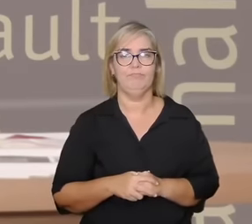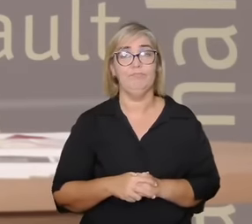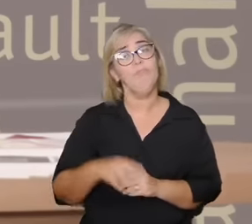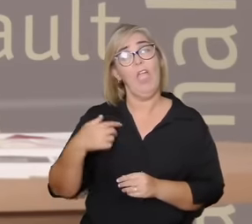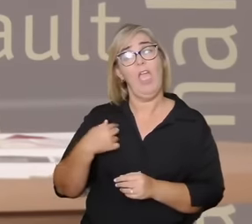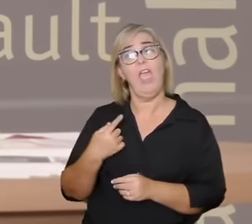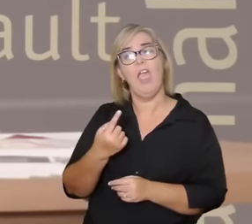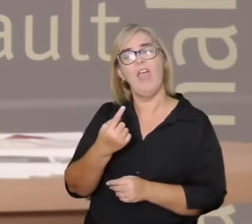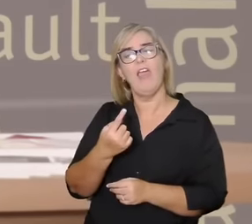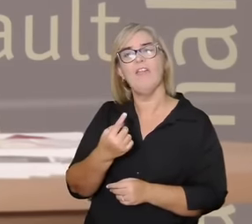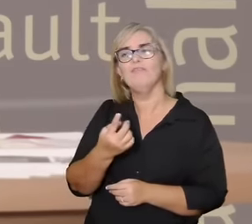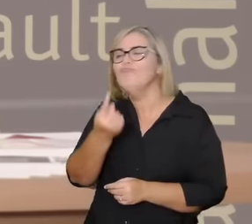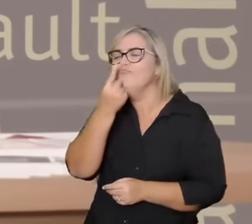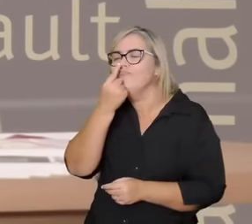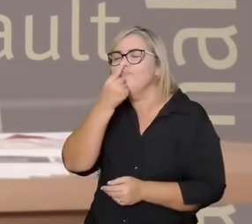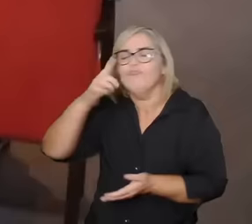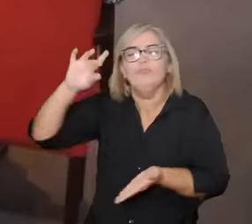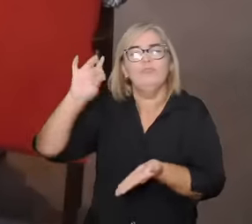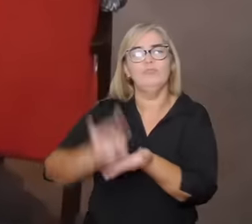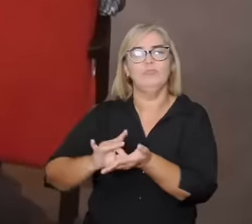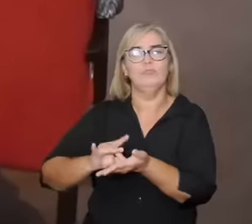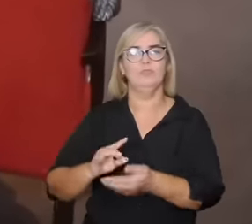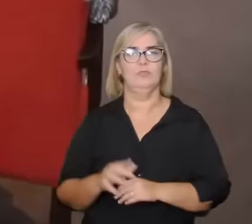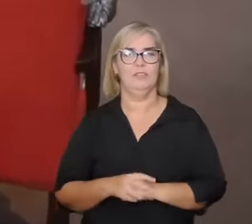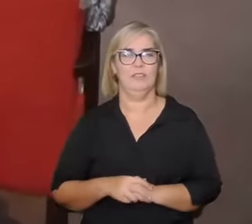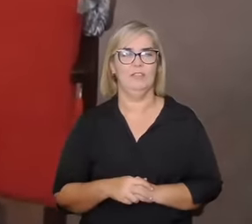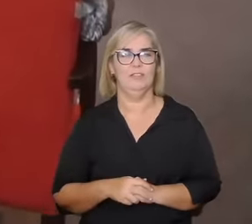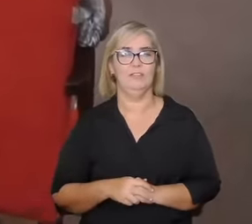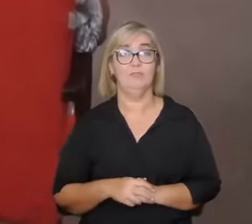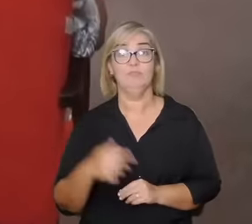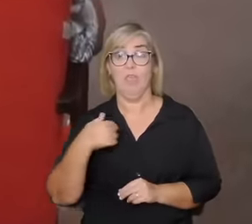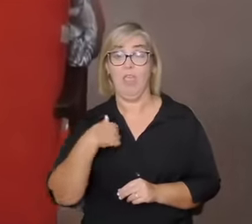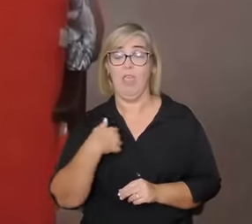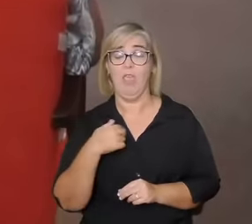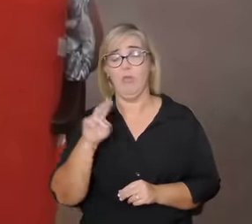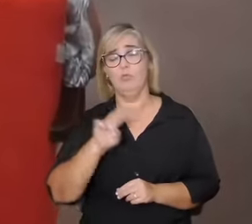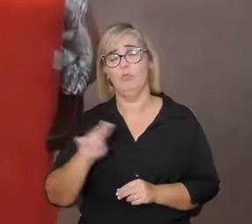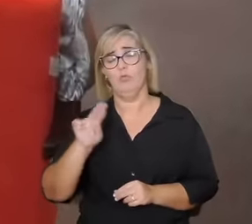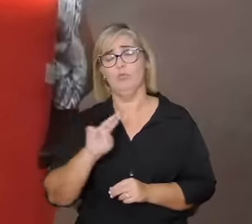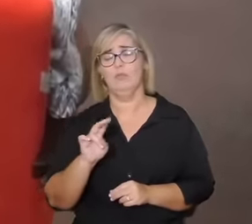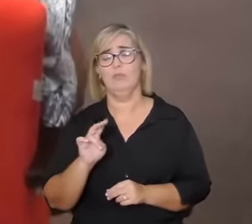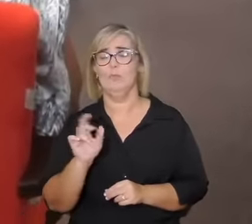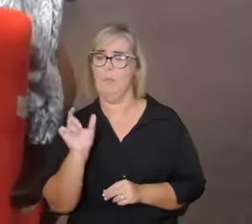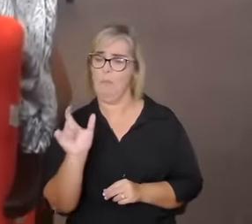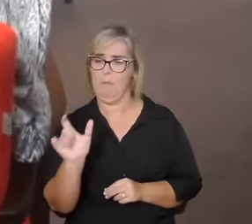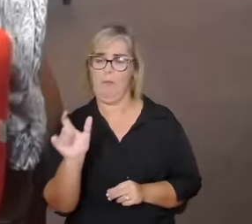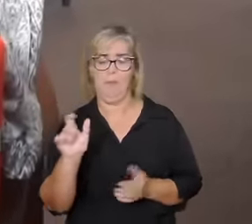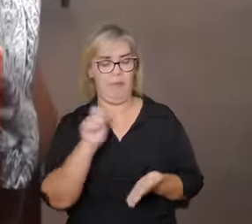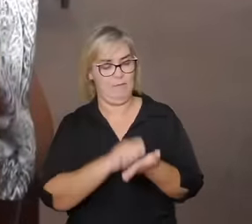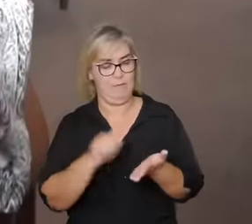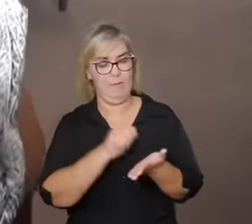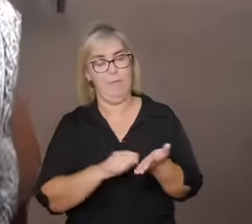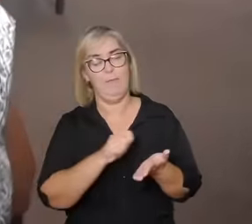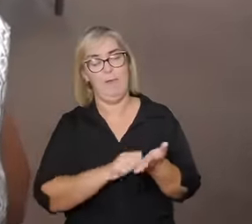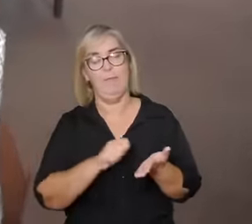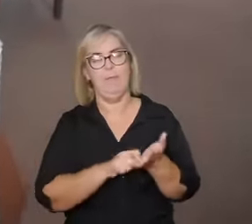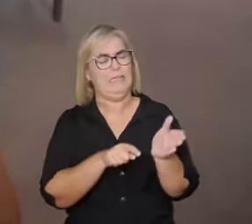eu tenho pesquisado que eu estou usando aqui a partir de composições de áreas